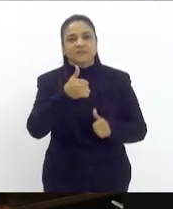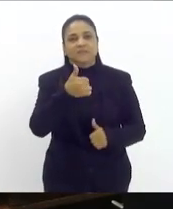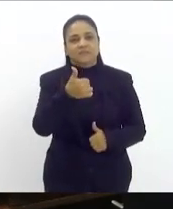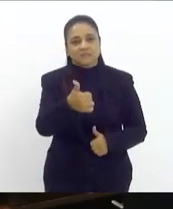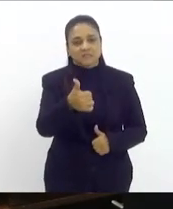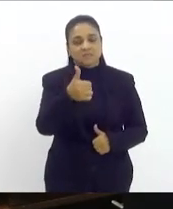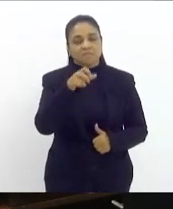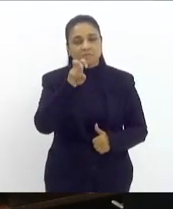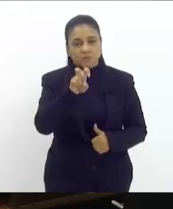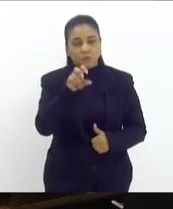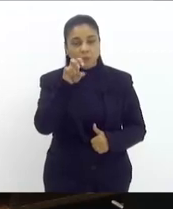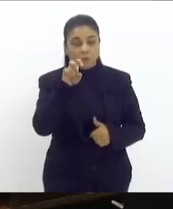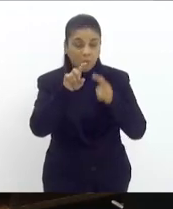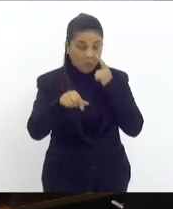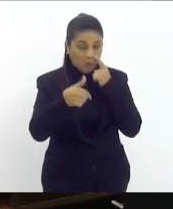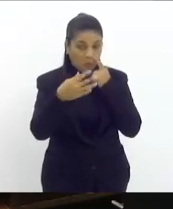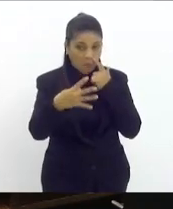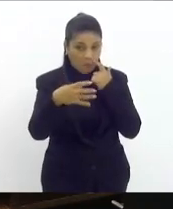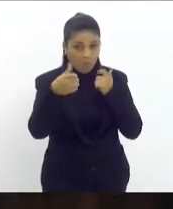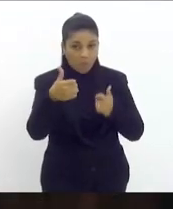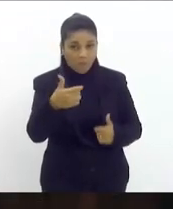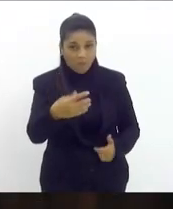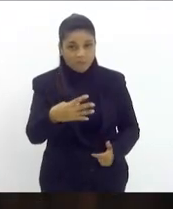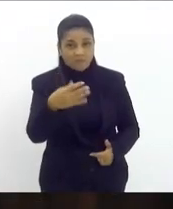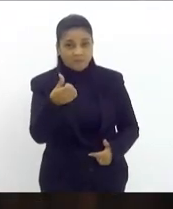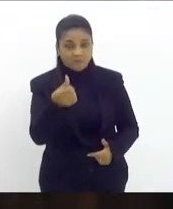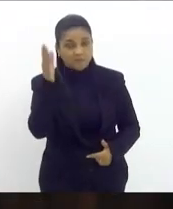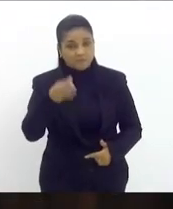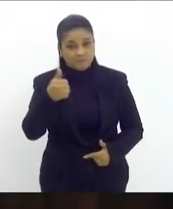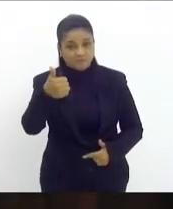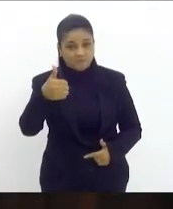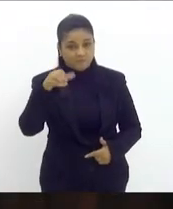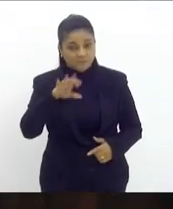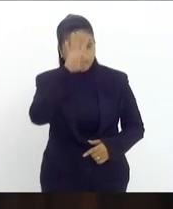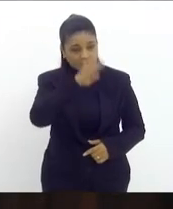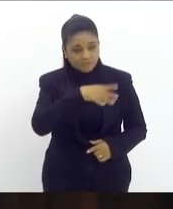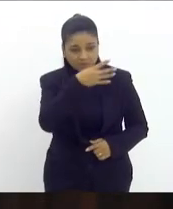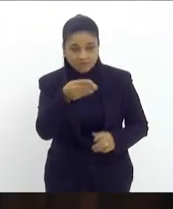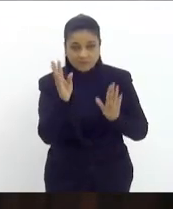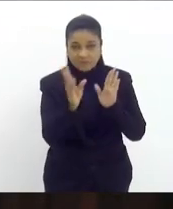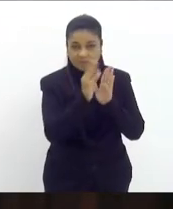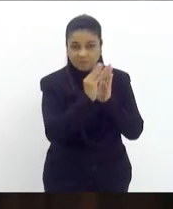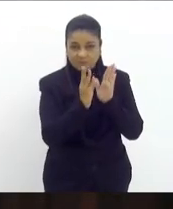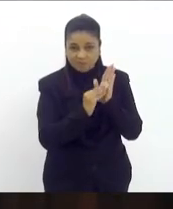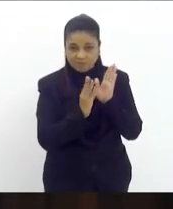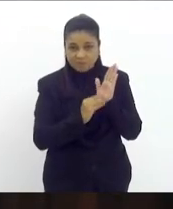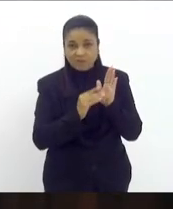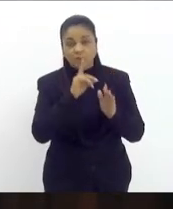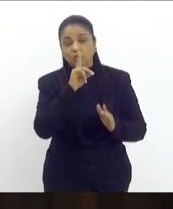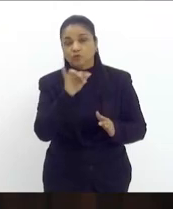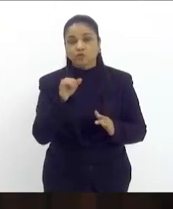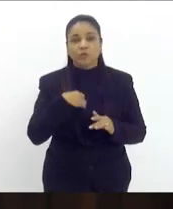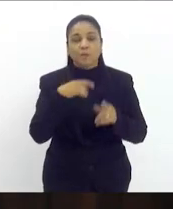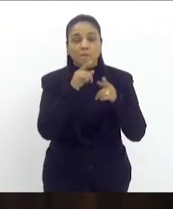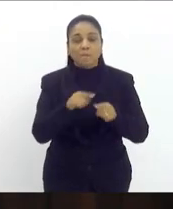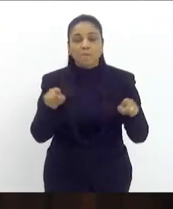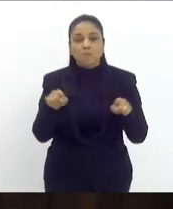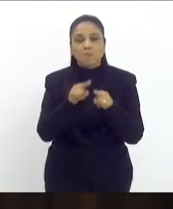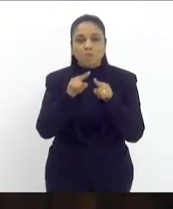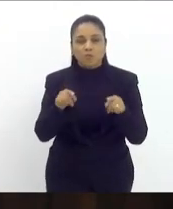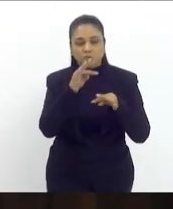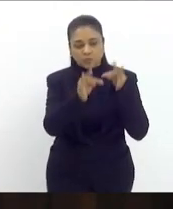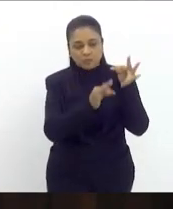janeiro de 2010, para incluir no calendário oficial do estado do Rio de Janeiro o dia do músico terapeuta.